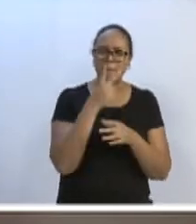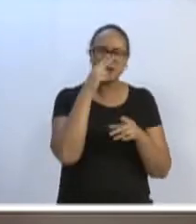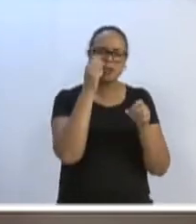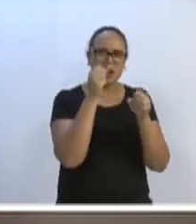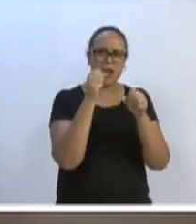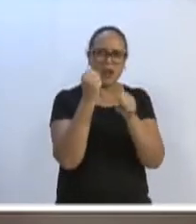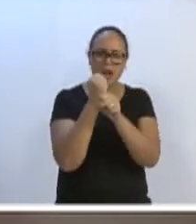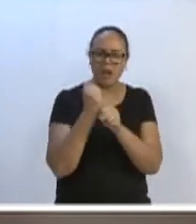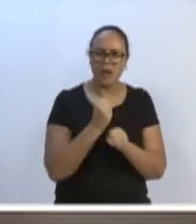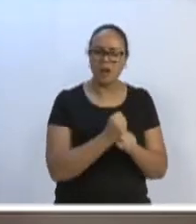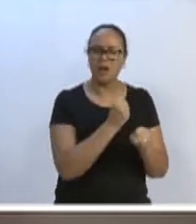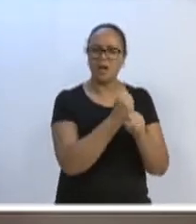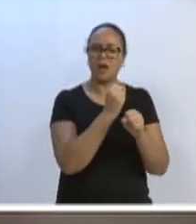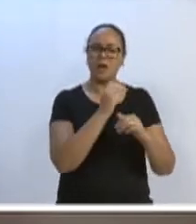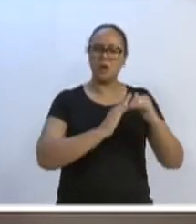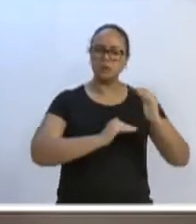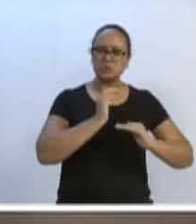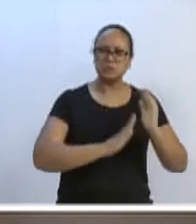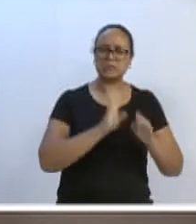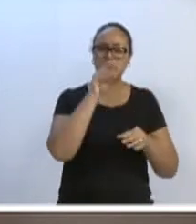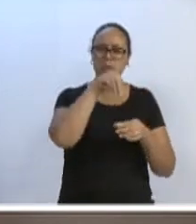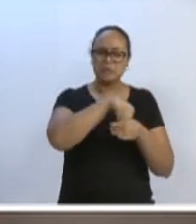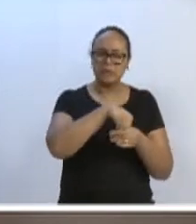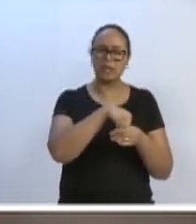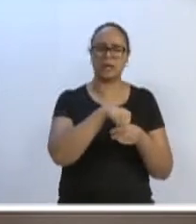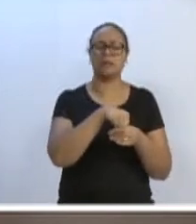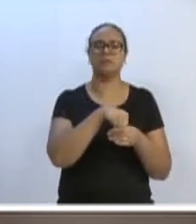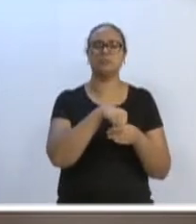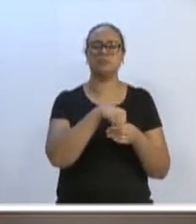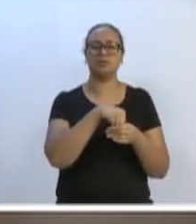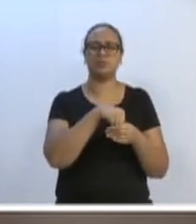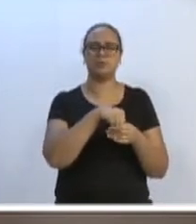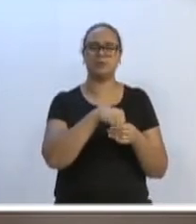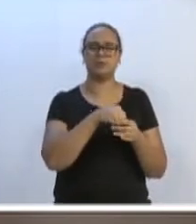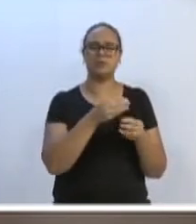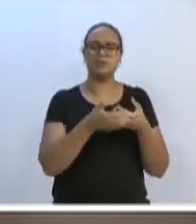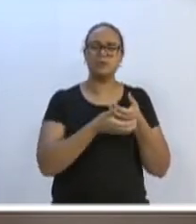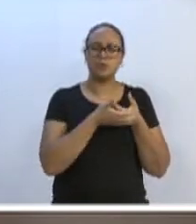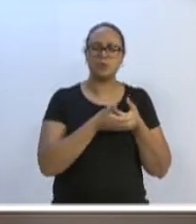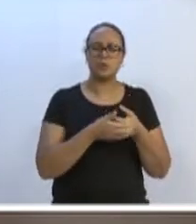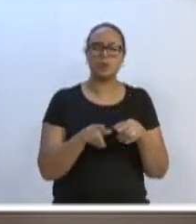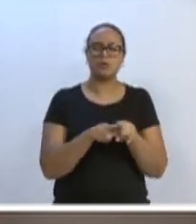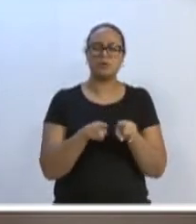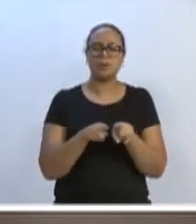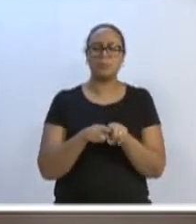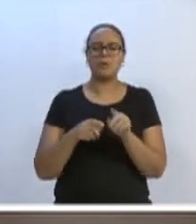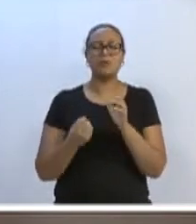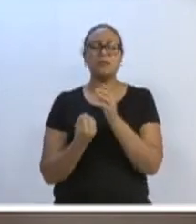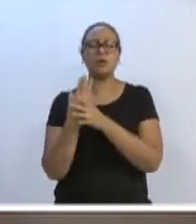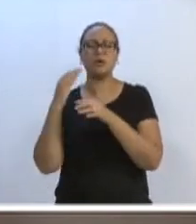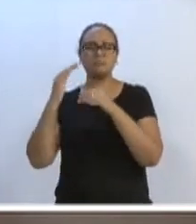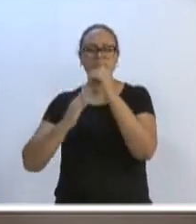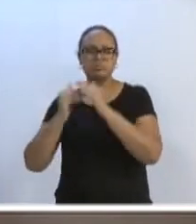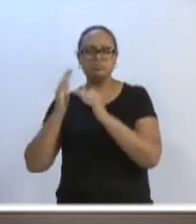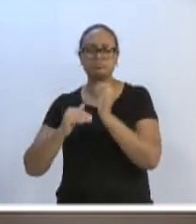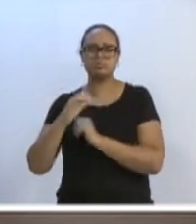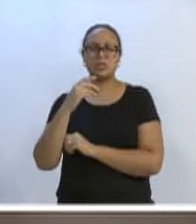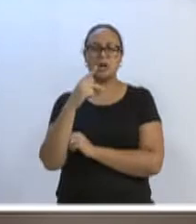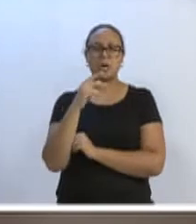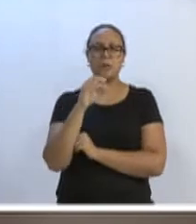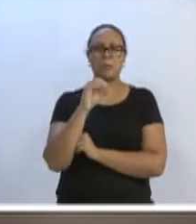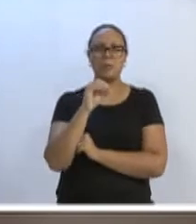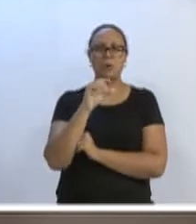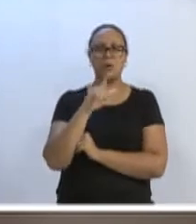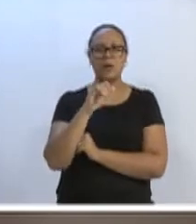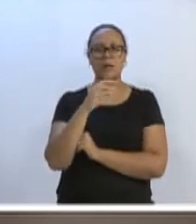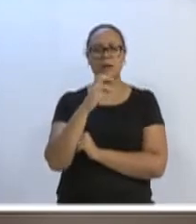policlínica, por causa dele, muitos postos de saúde aqui na nossa região foram reformados, outros construídos, e eu espero, Braz Roncalho,